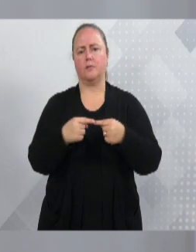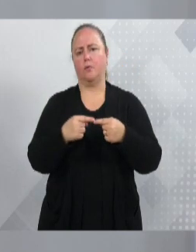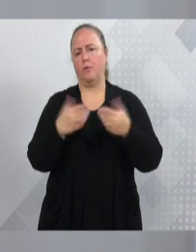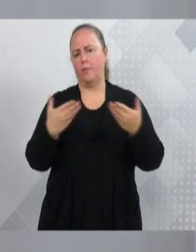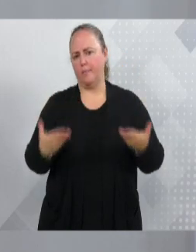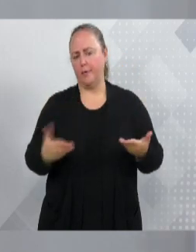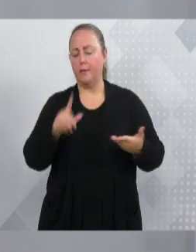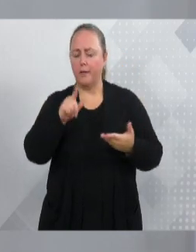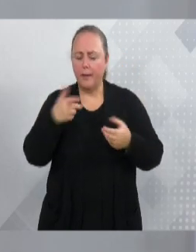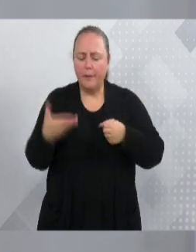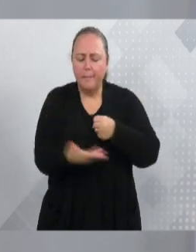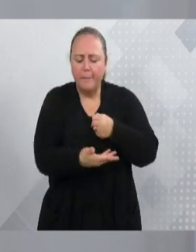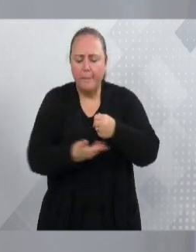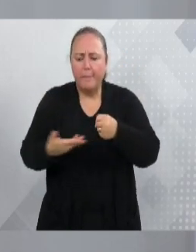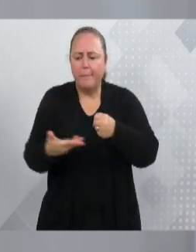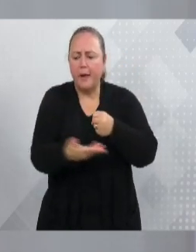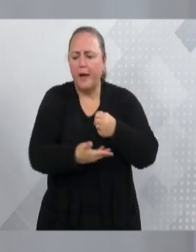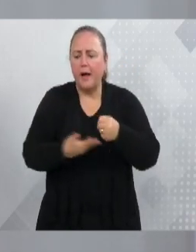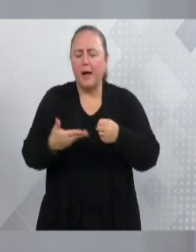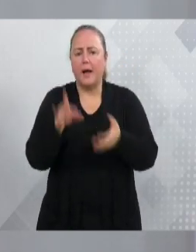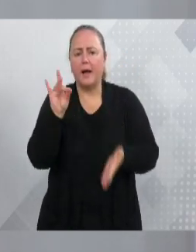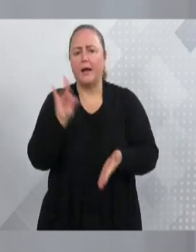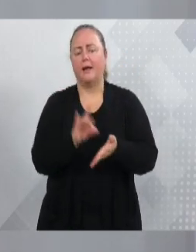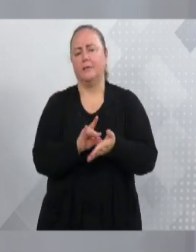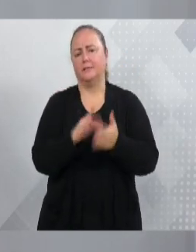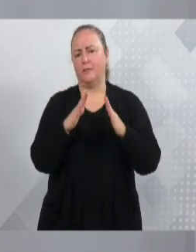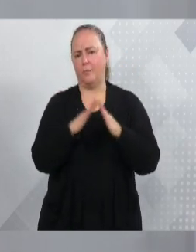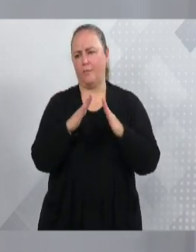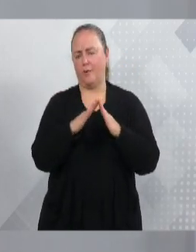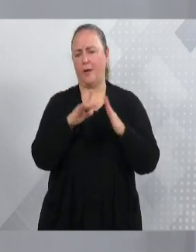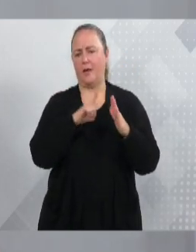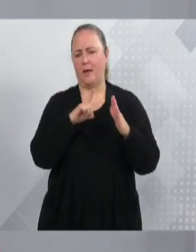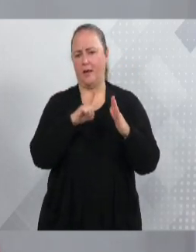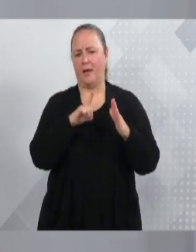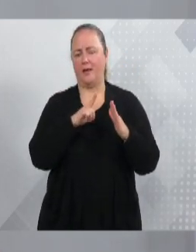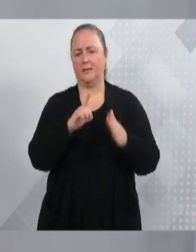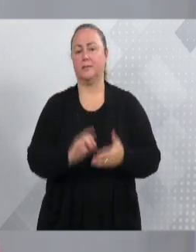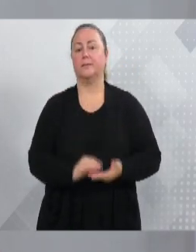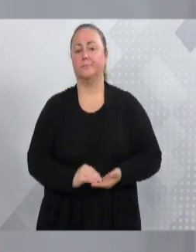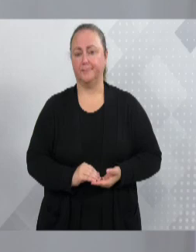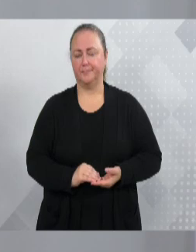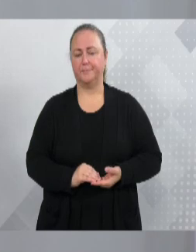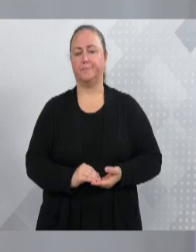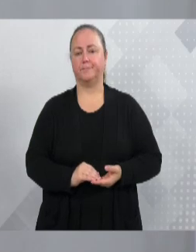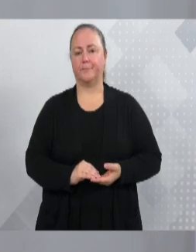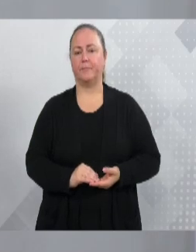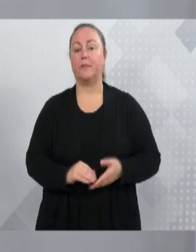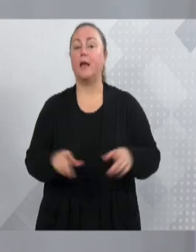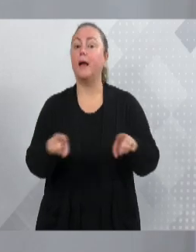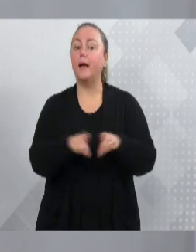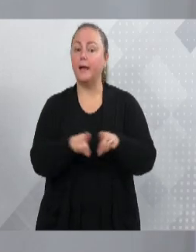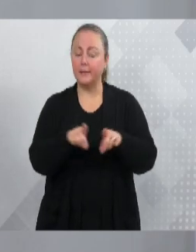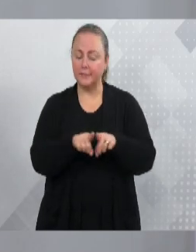básico para todo ser humano ter dentro de casa, algo que, inclusive, já foi dito pela